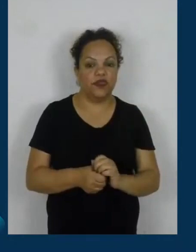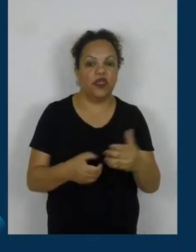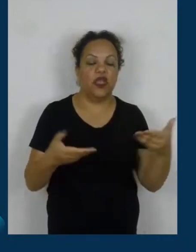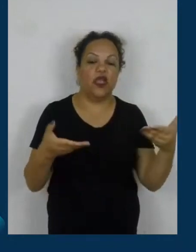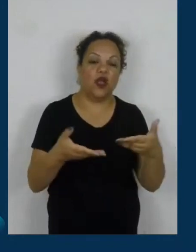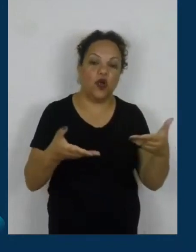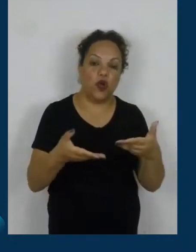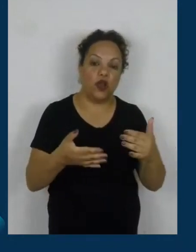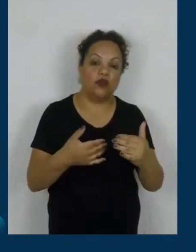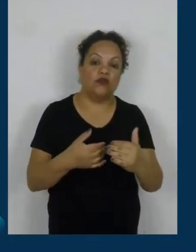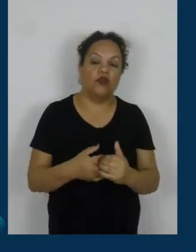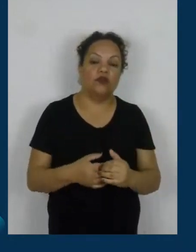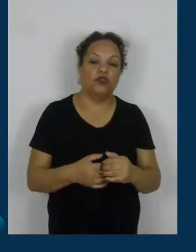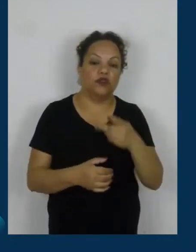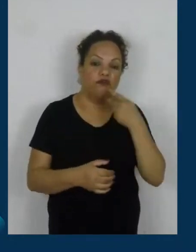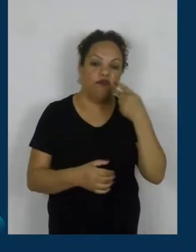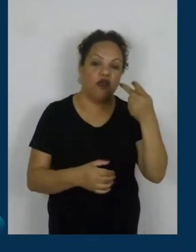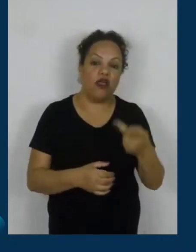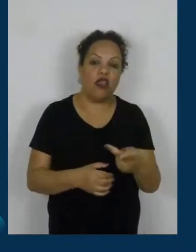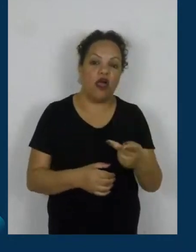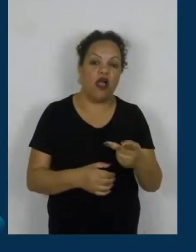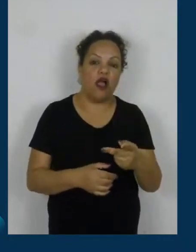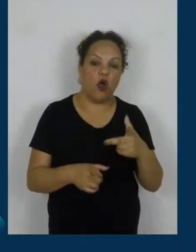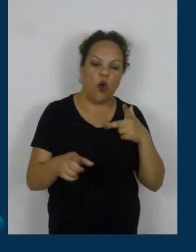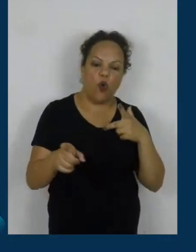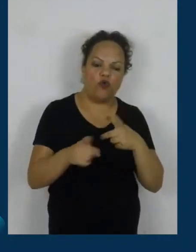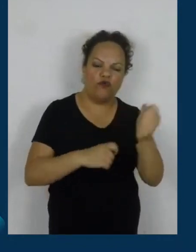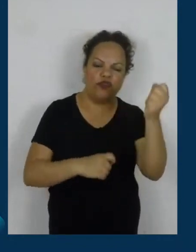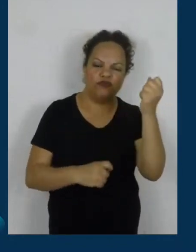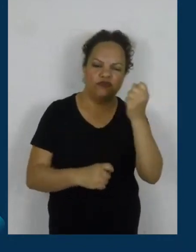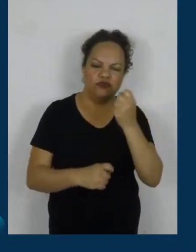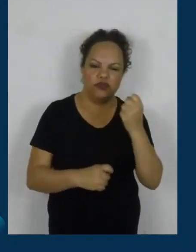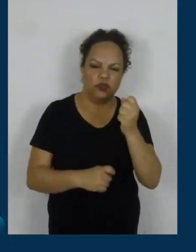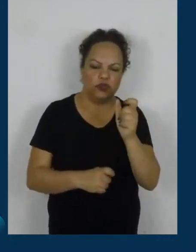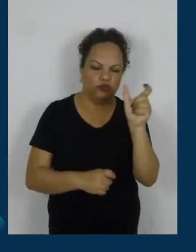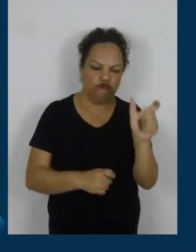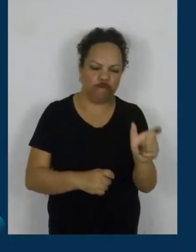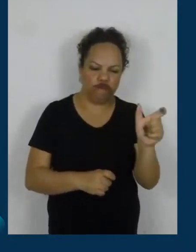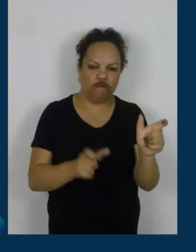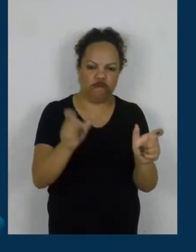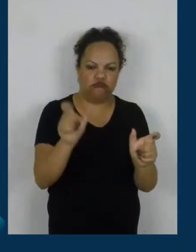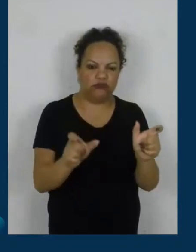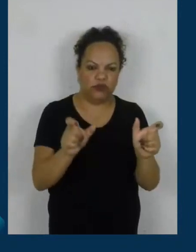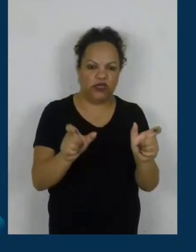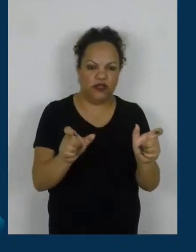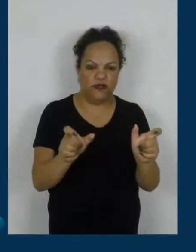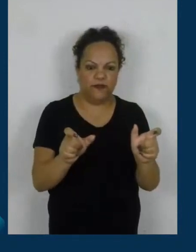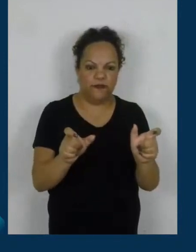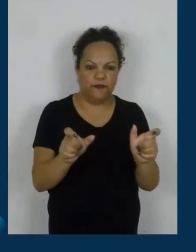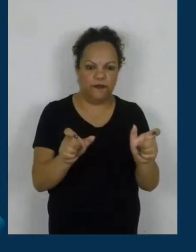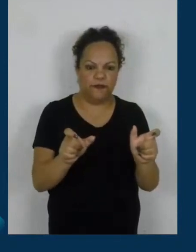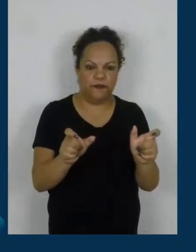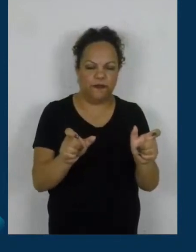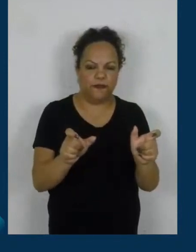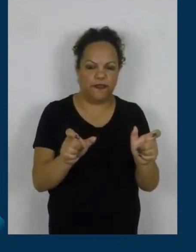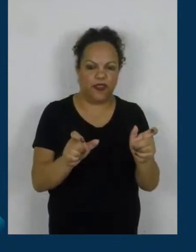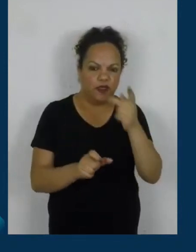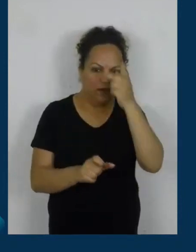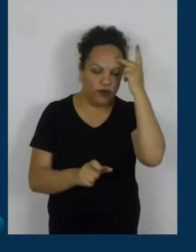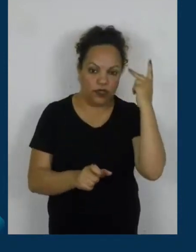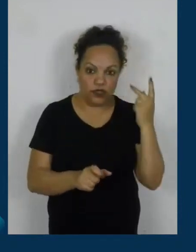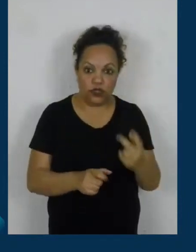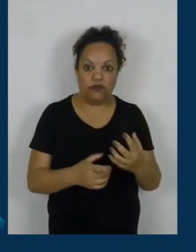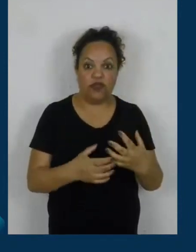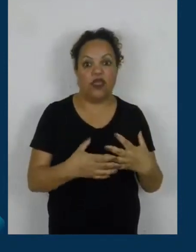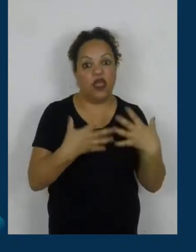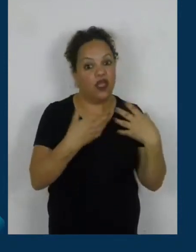o campeão de cada categoria, onde cada um vai levar, além de 10 mil reais, uma